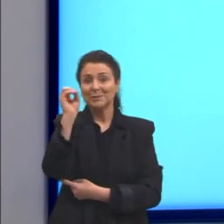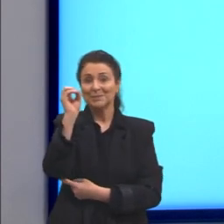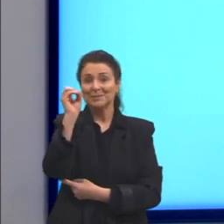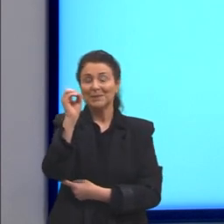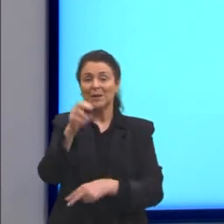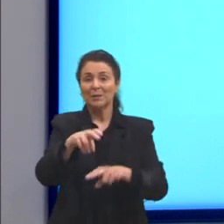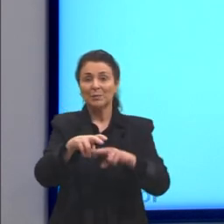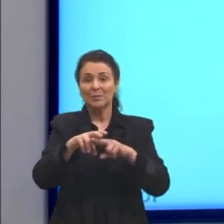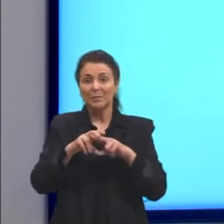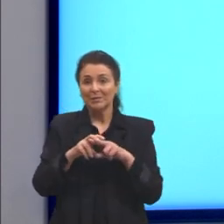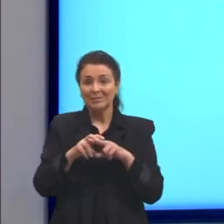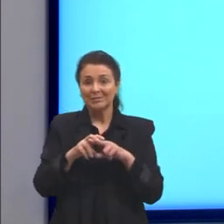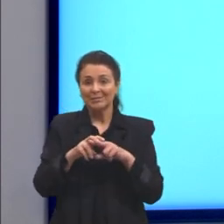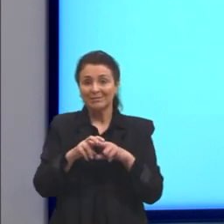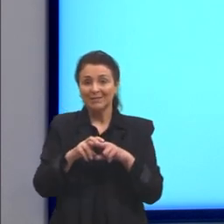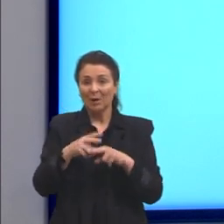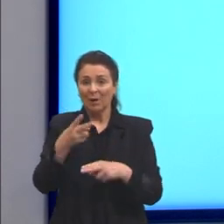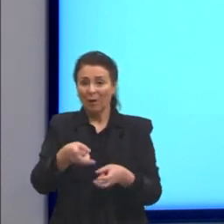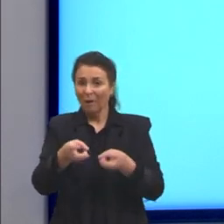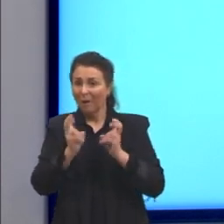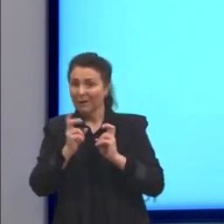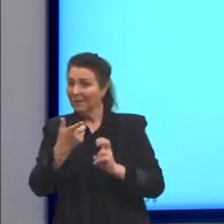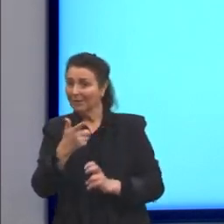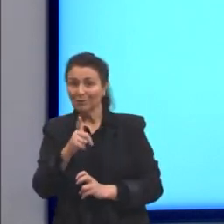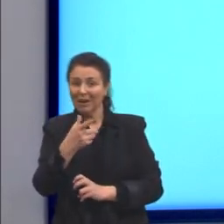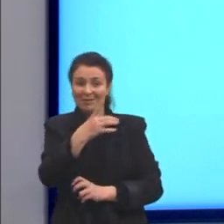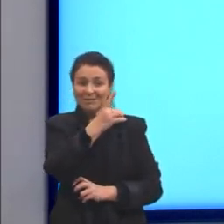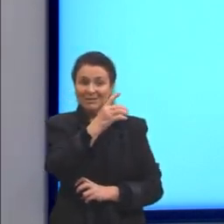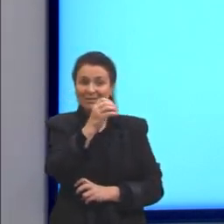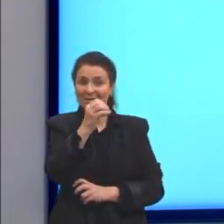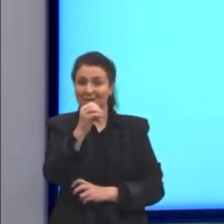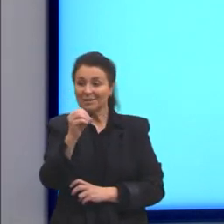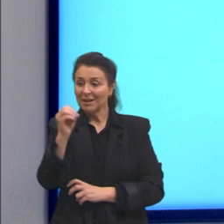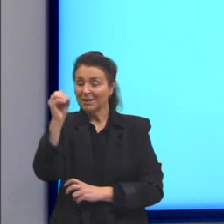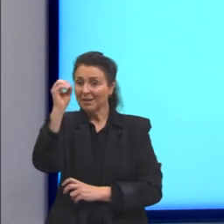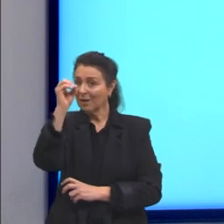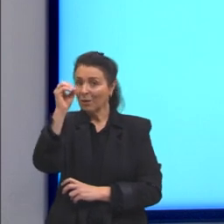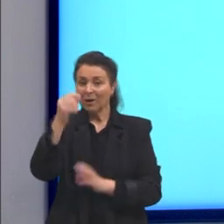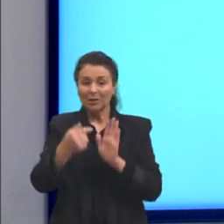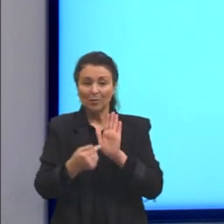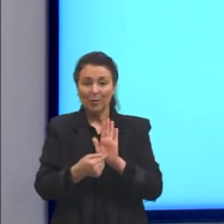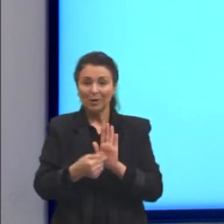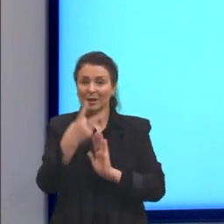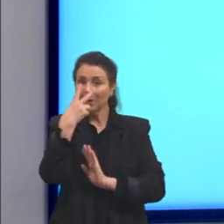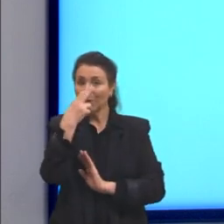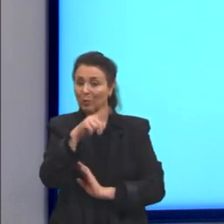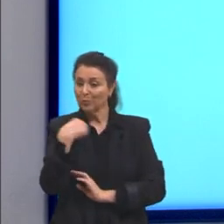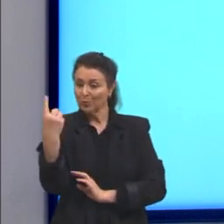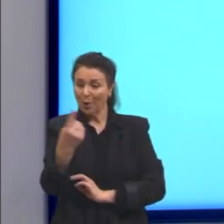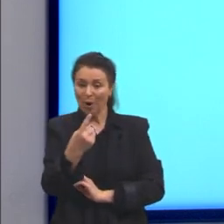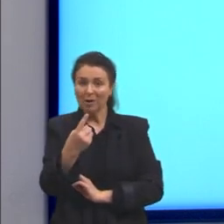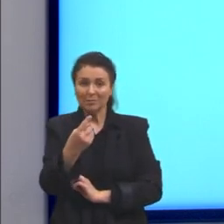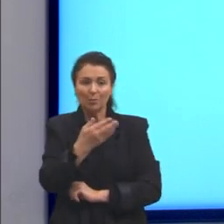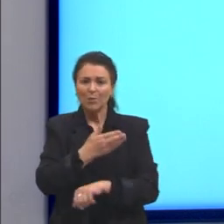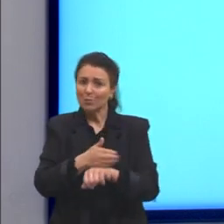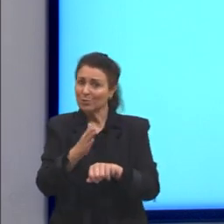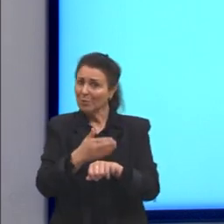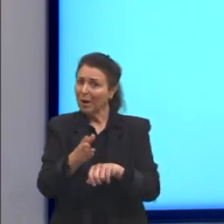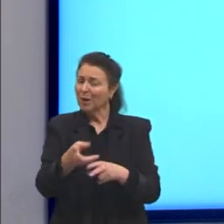Ela não revela a temperatura como a gente está acostumado. Então, o que acontece?